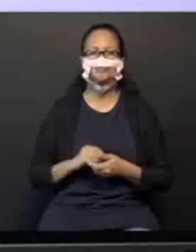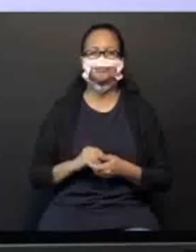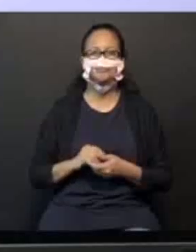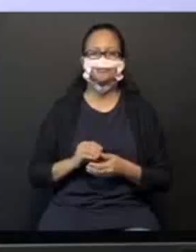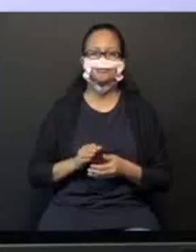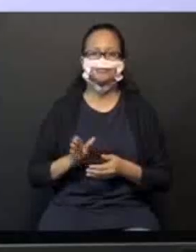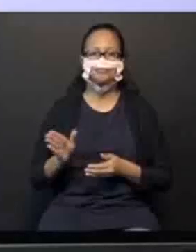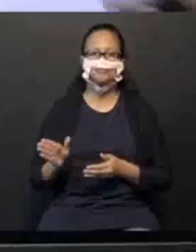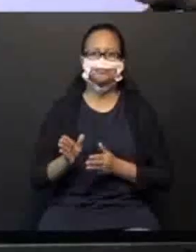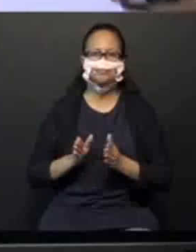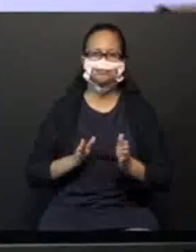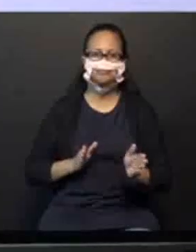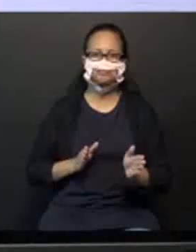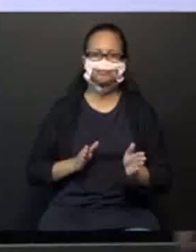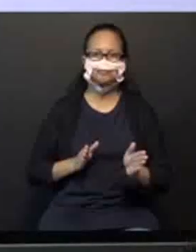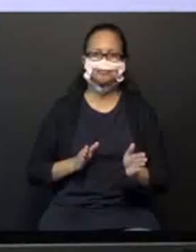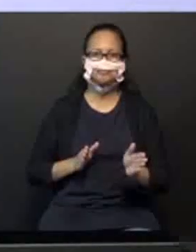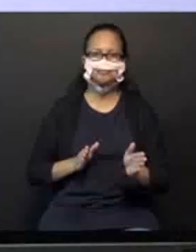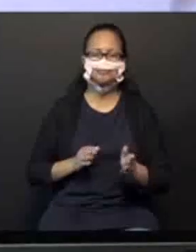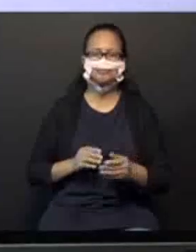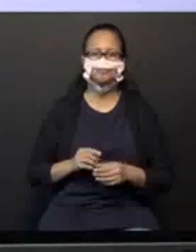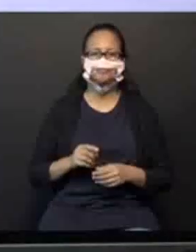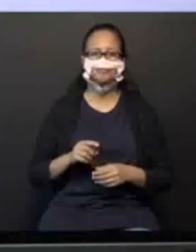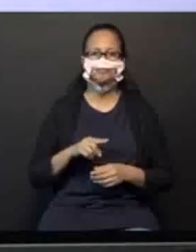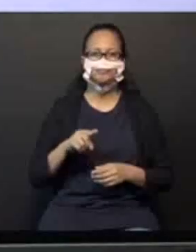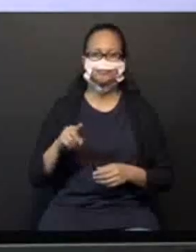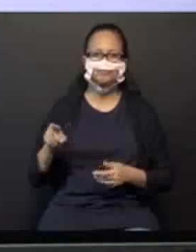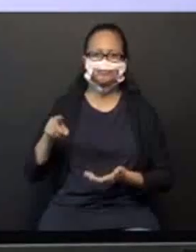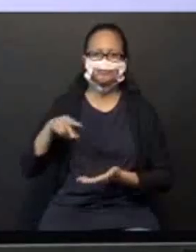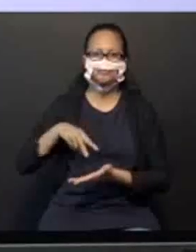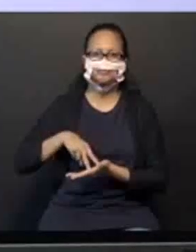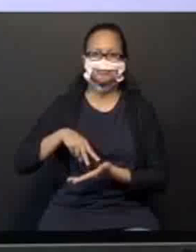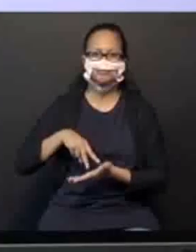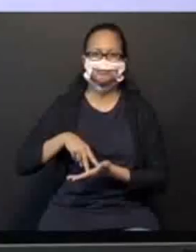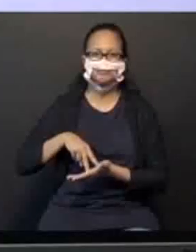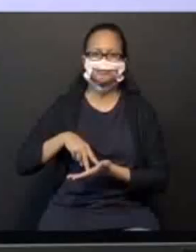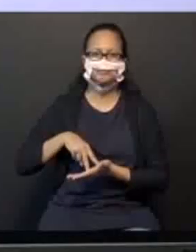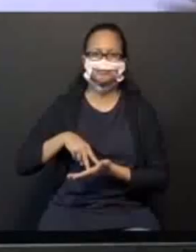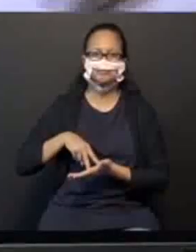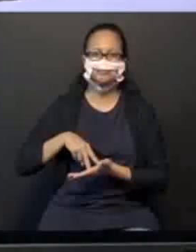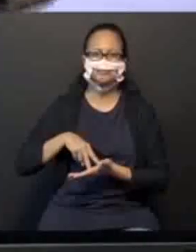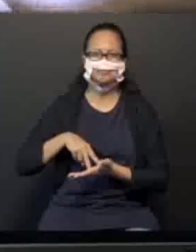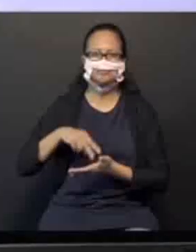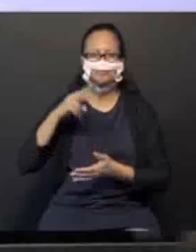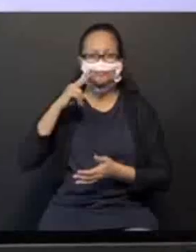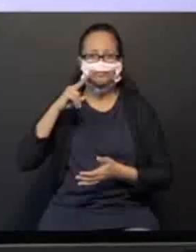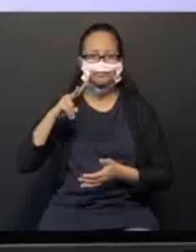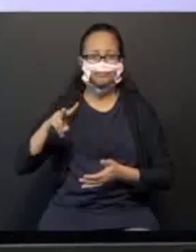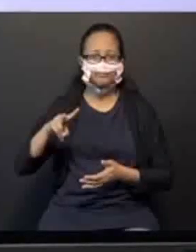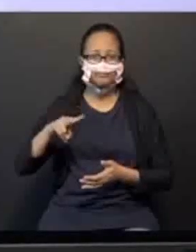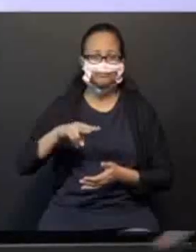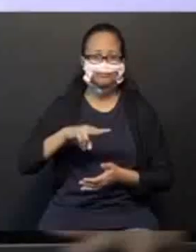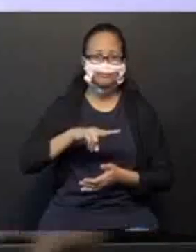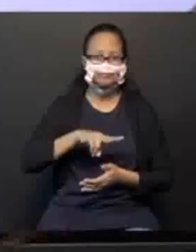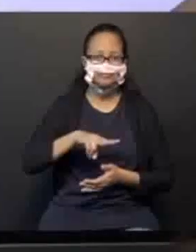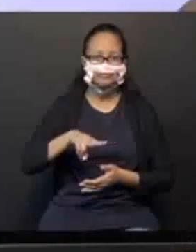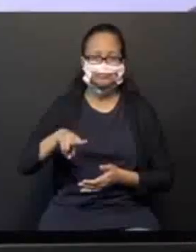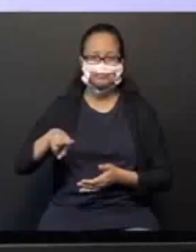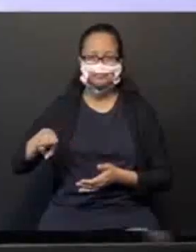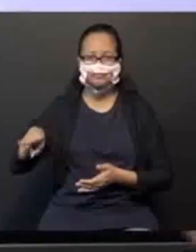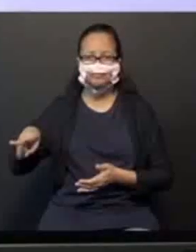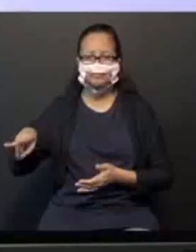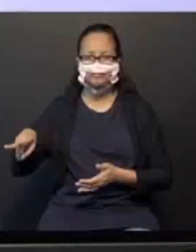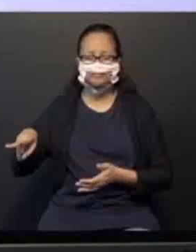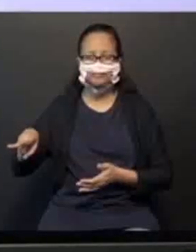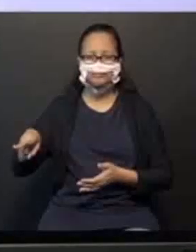Direita e esquerda. Agora eu quero que todos levantam. Ficam em pé. Olha aí do lado. Tira a mesinha,